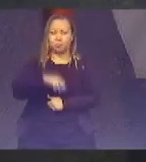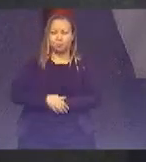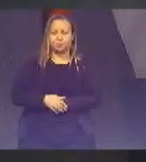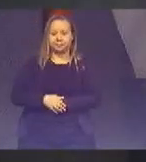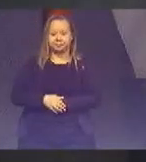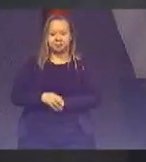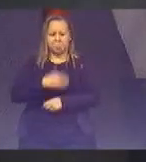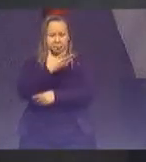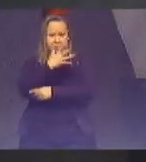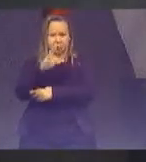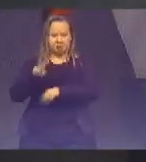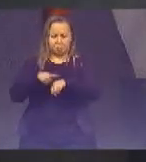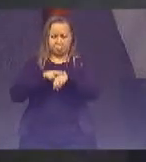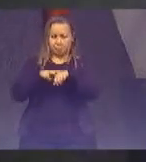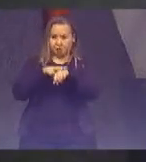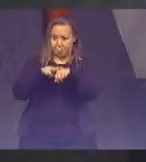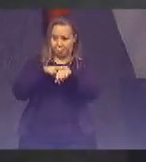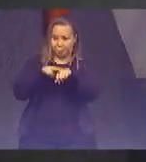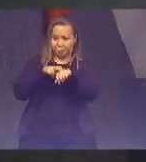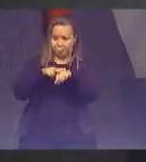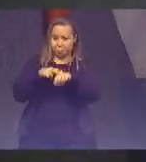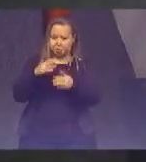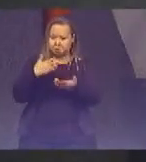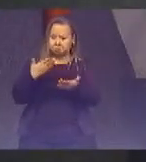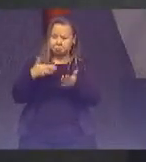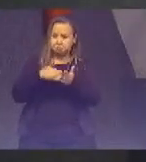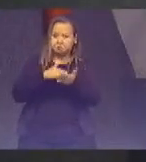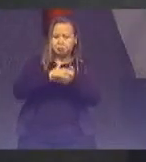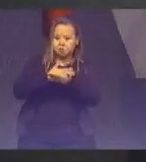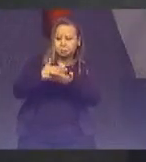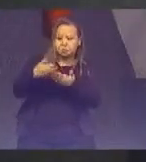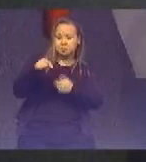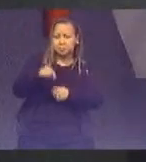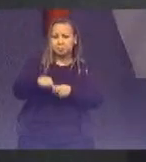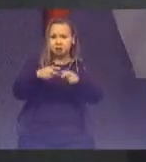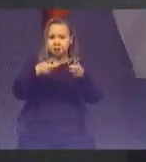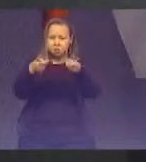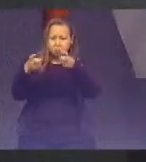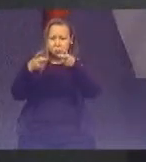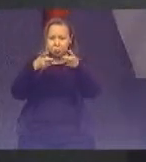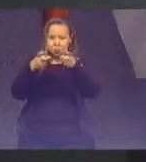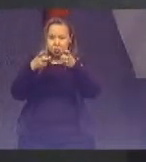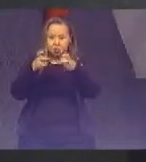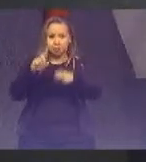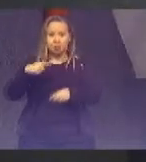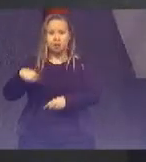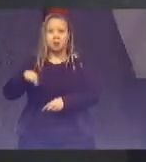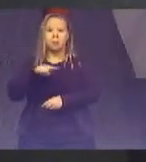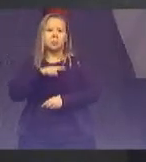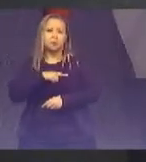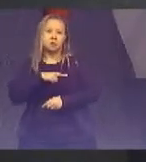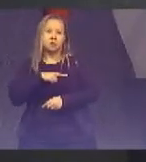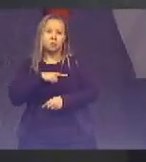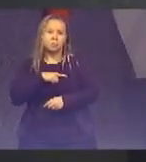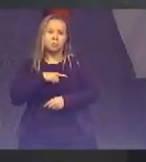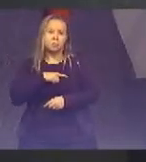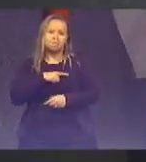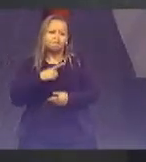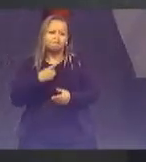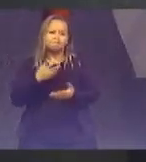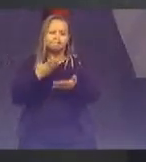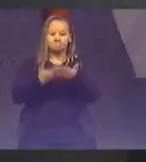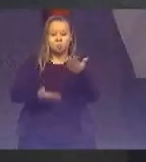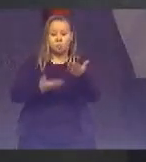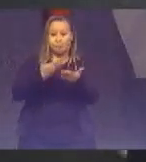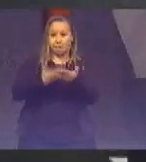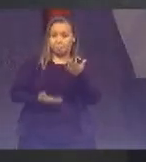verde apenas a partir dessa perspectiva é que notamos como somos pequenos e frágeis perdidos na imensidão